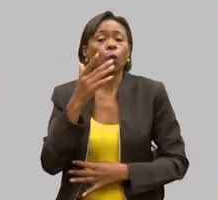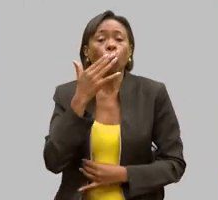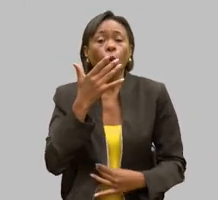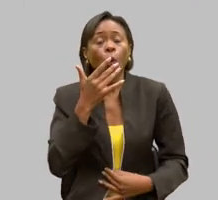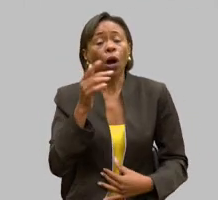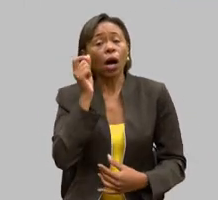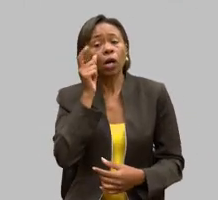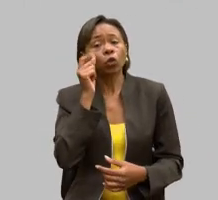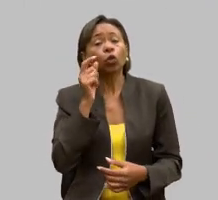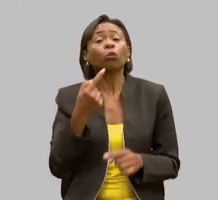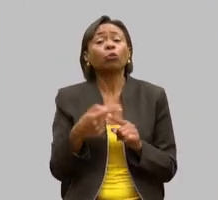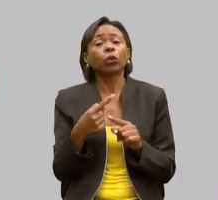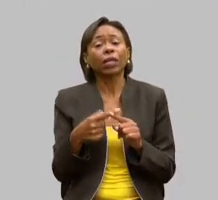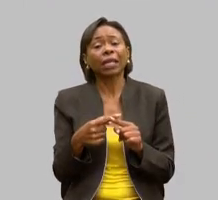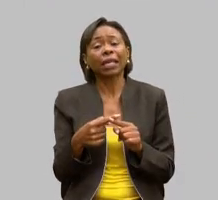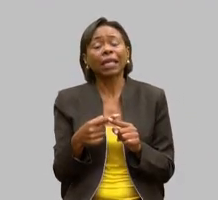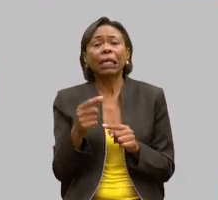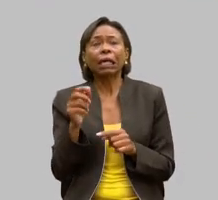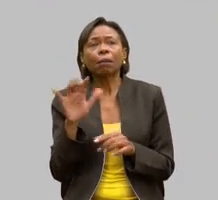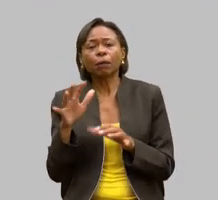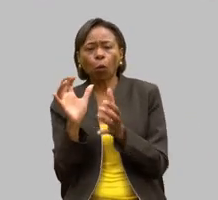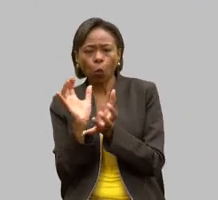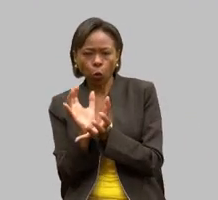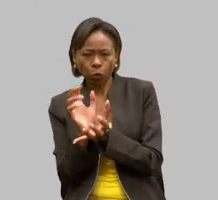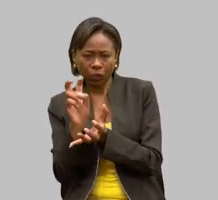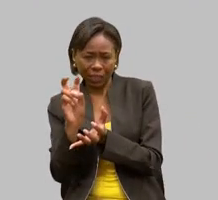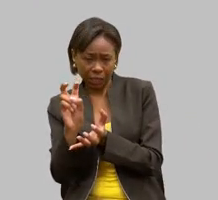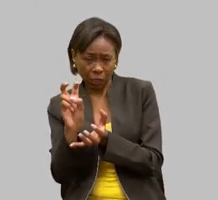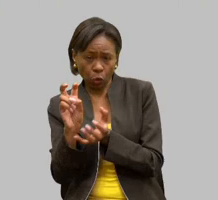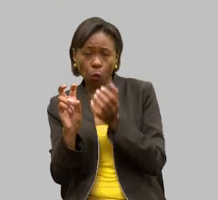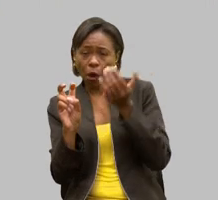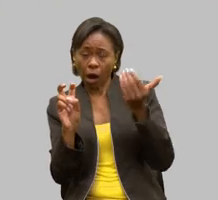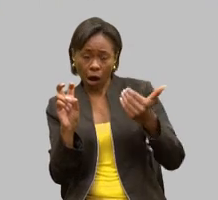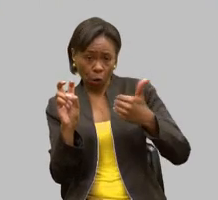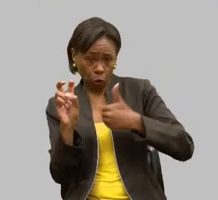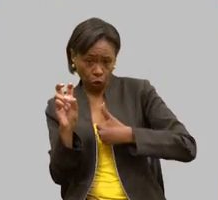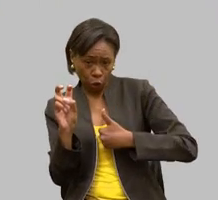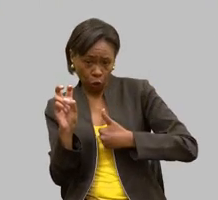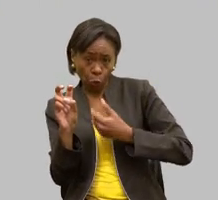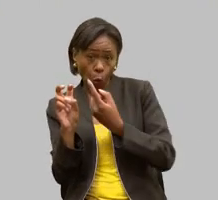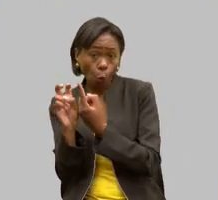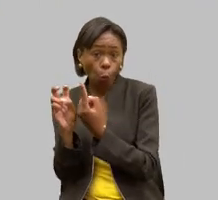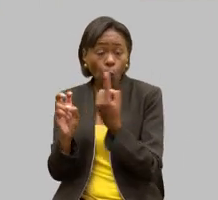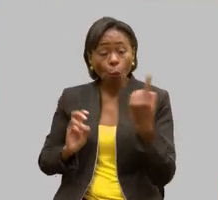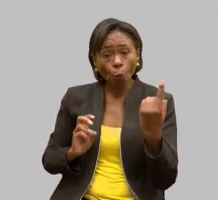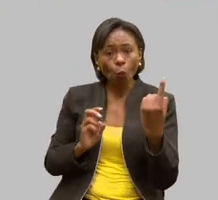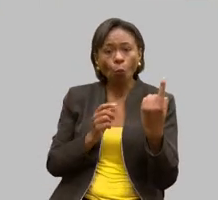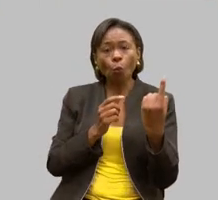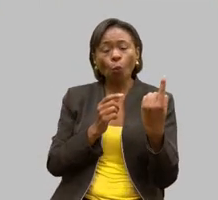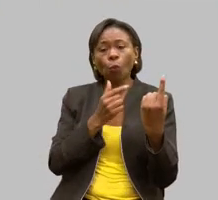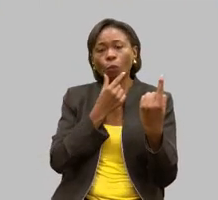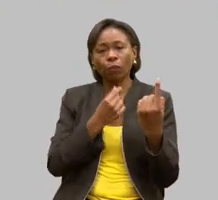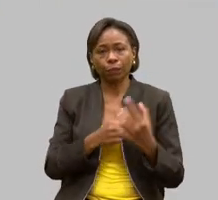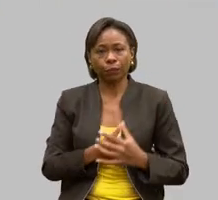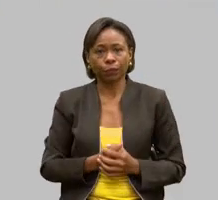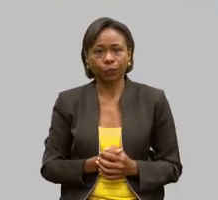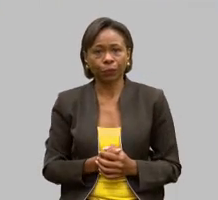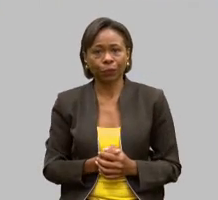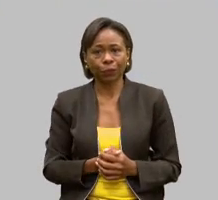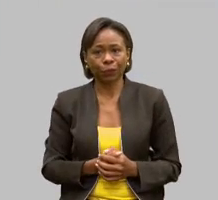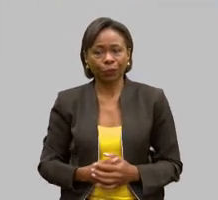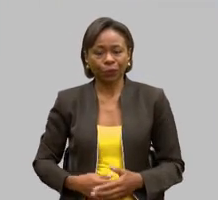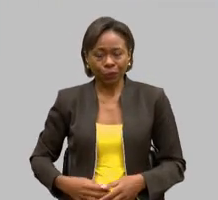Eu não sabia, deputado. Então, aprendi mais essa com o professor Bechir. Então, passo a palavra ao nobre